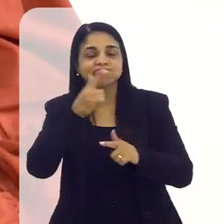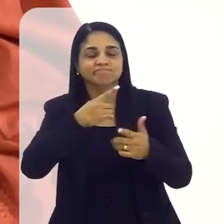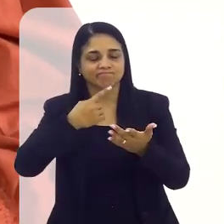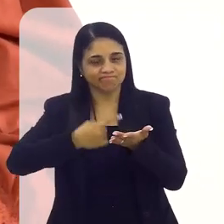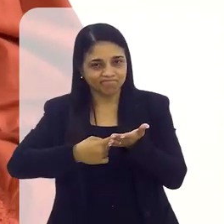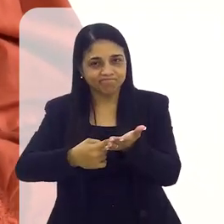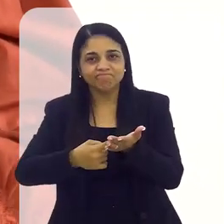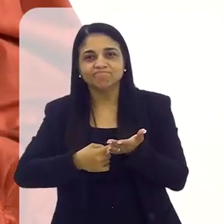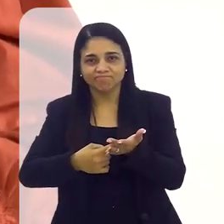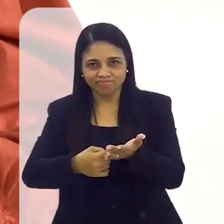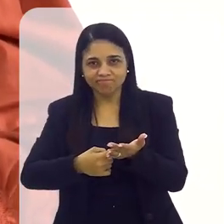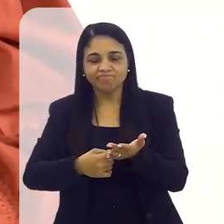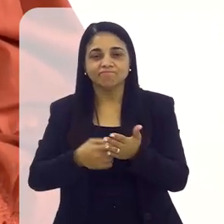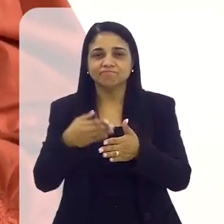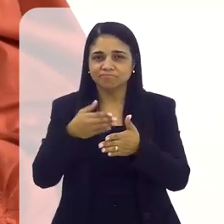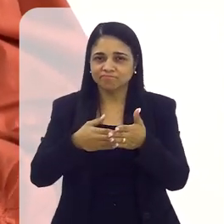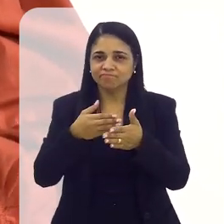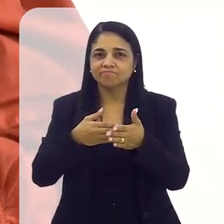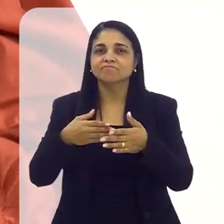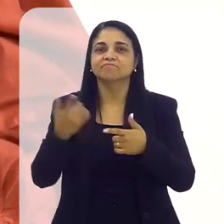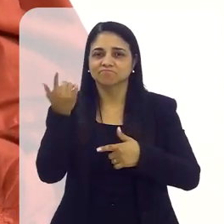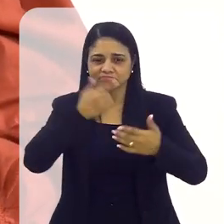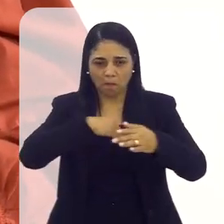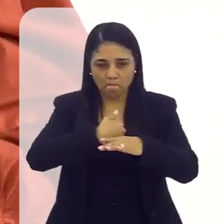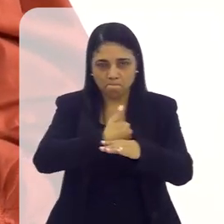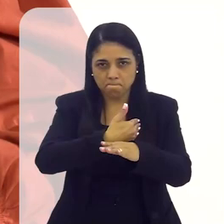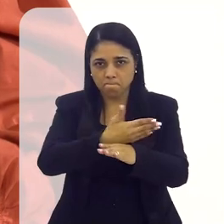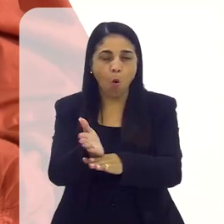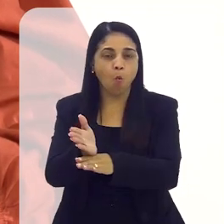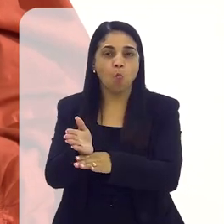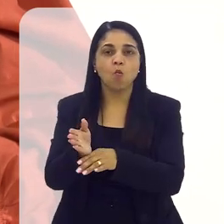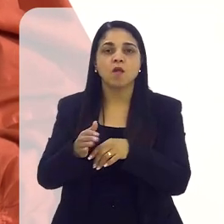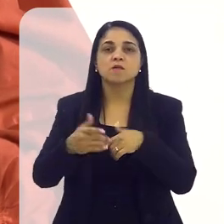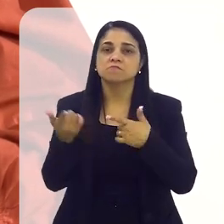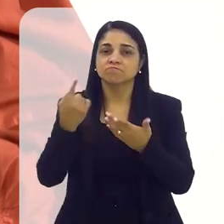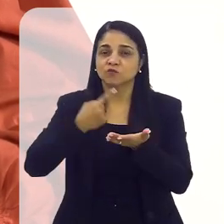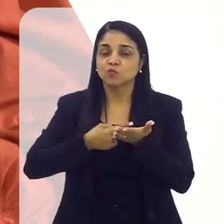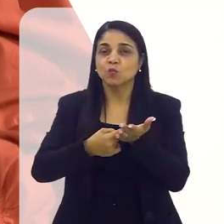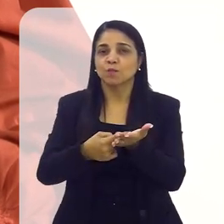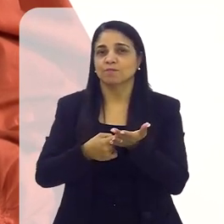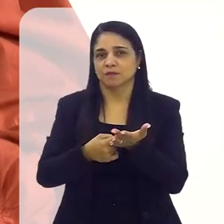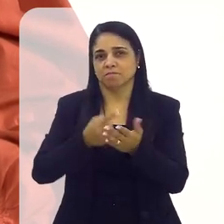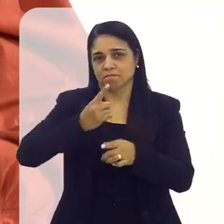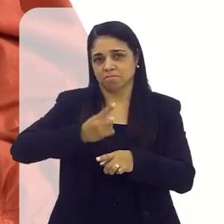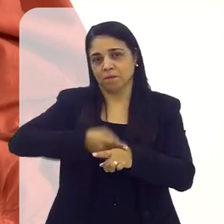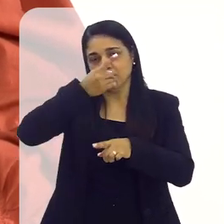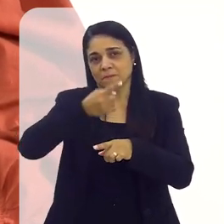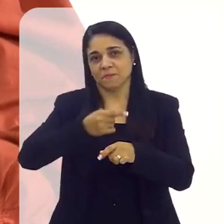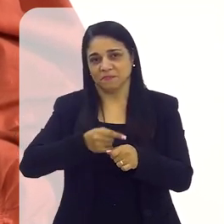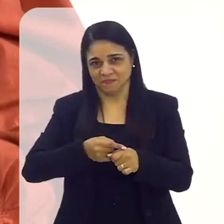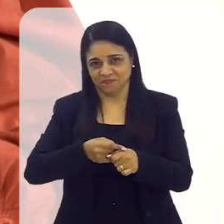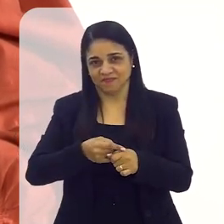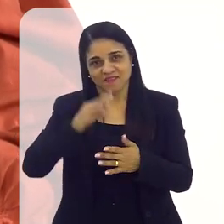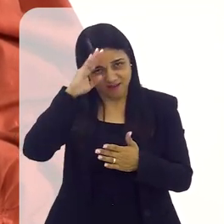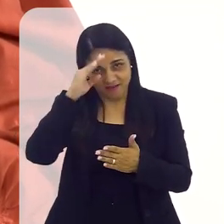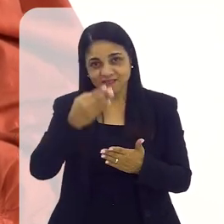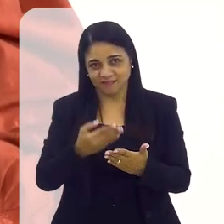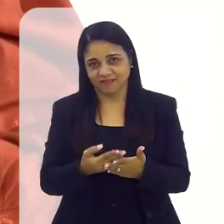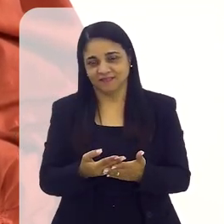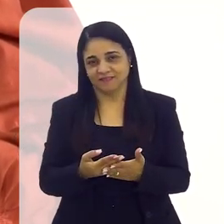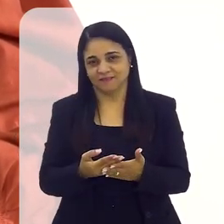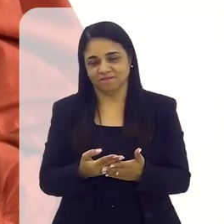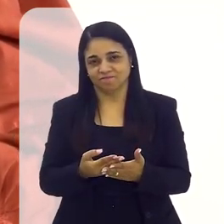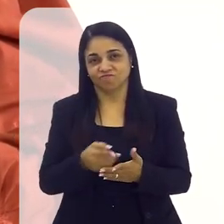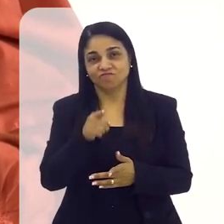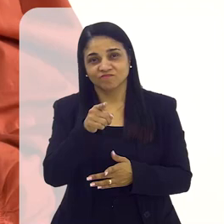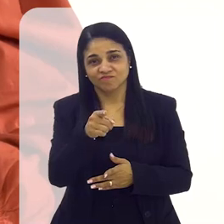consegue vencer essas barreiras e cumprir de verdade. E pode acreditar